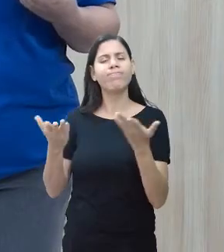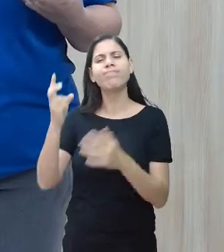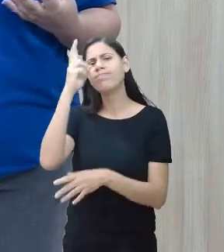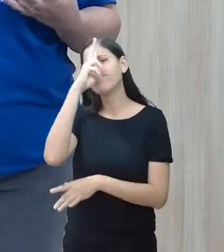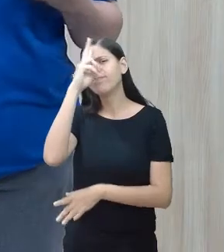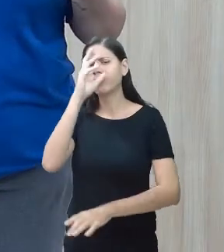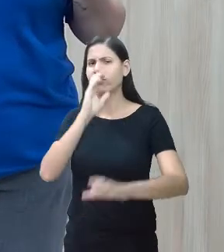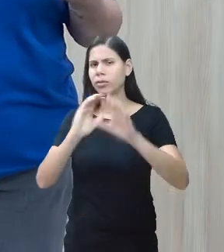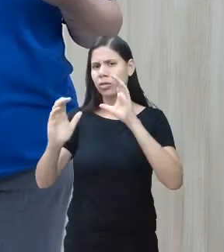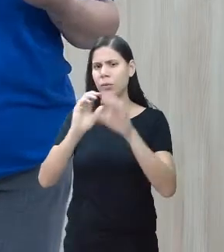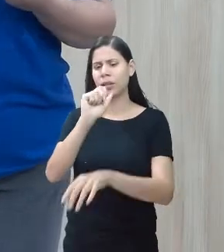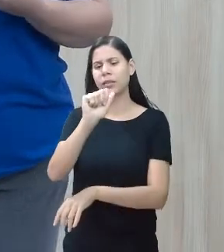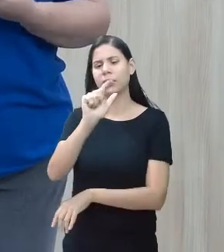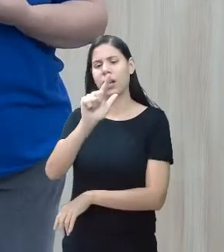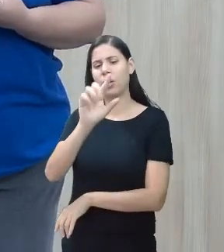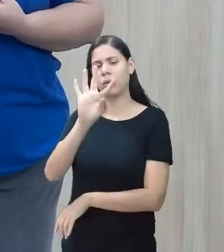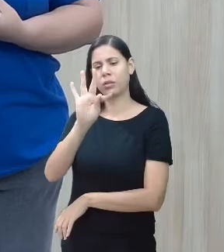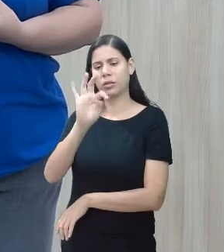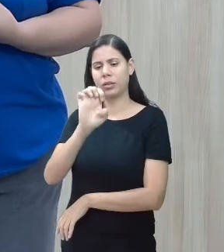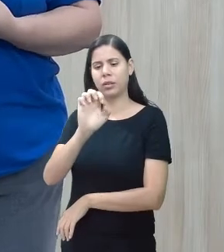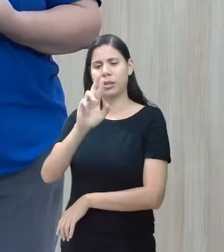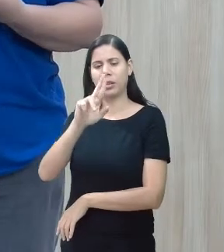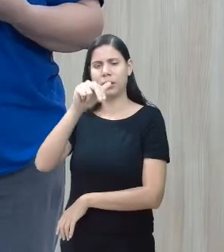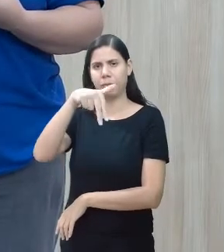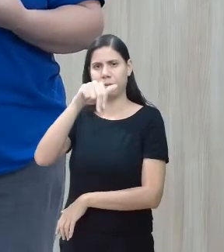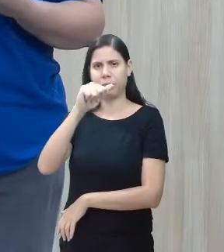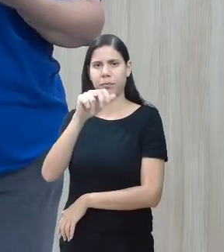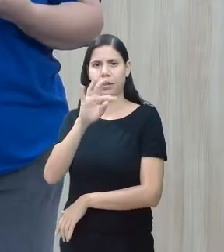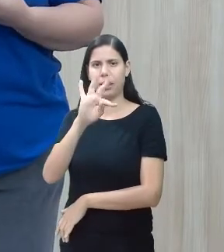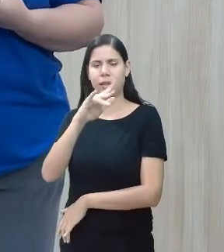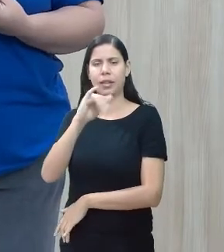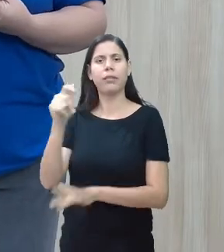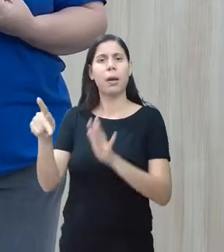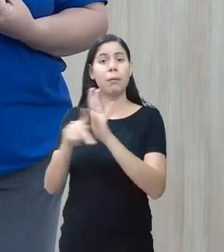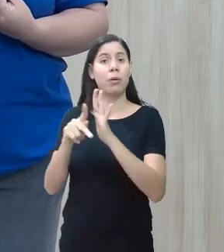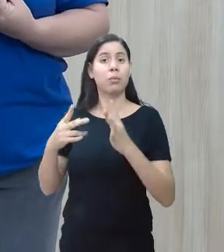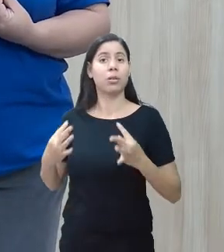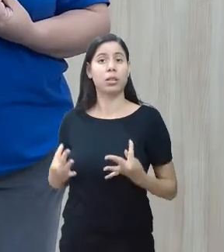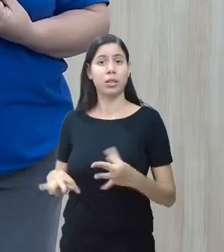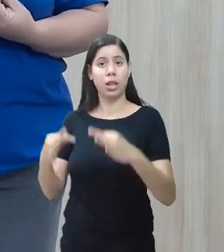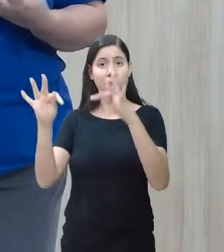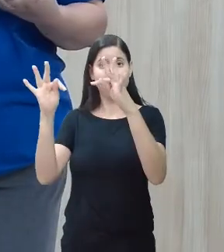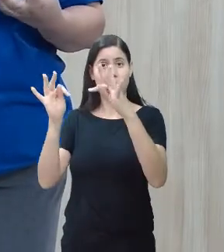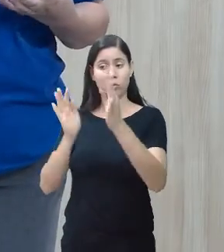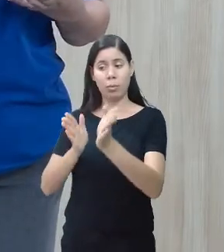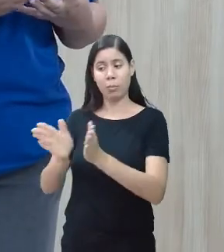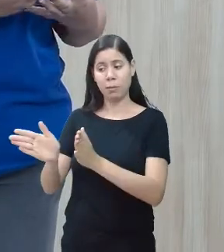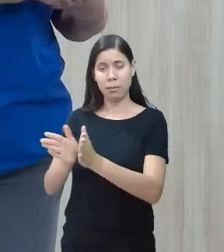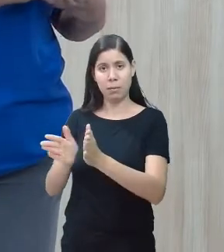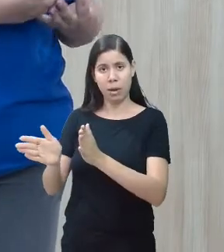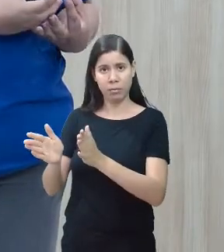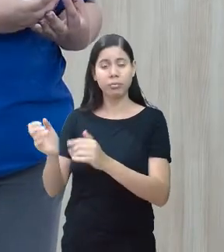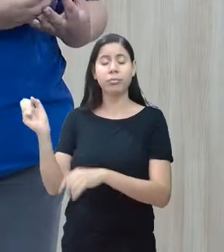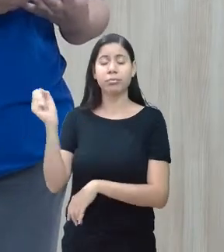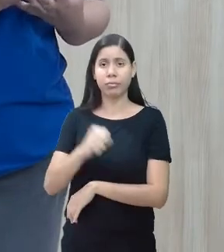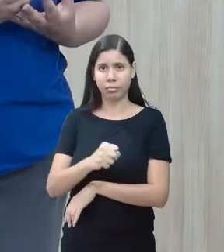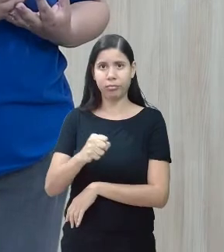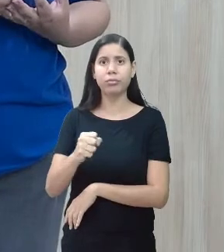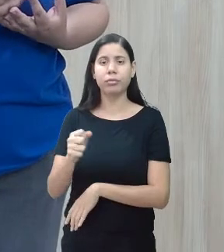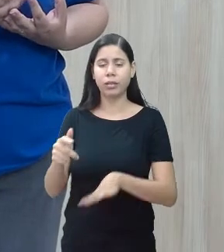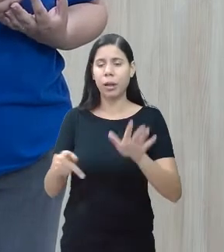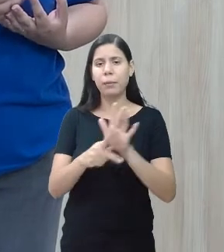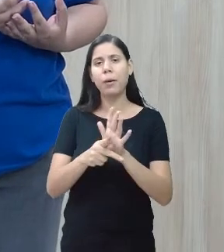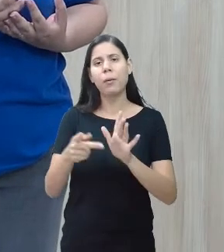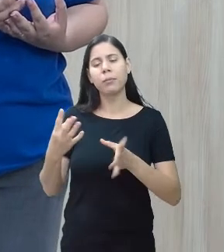alternativa, ela está ali enquadrada dentro da tecnologia assistiva. Ela faz parte também das